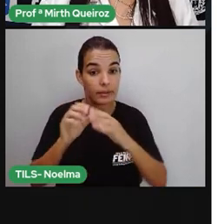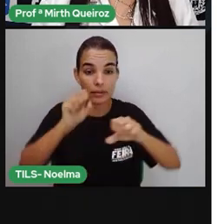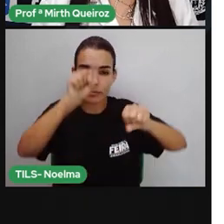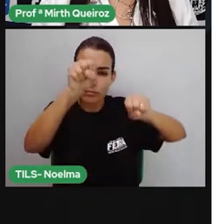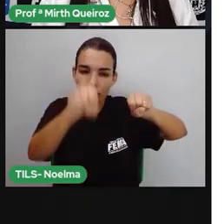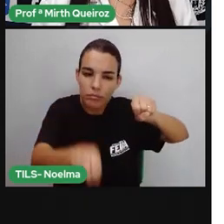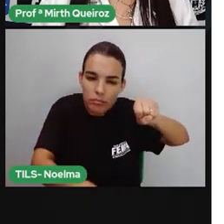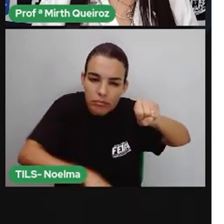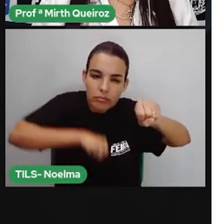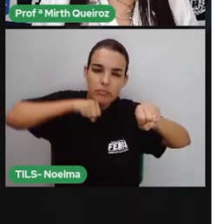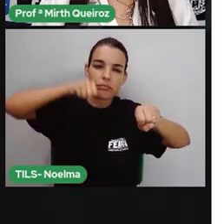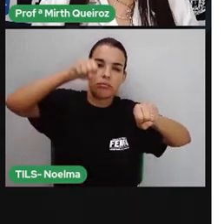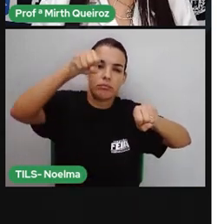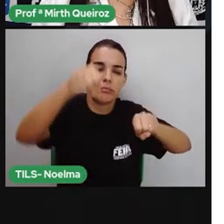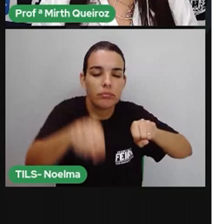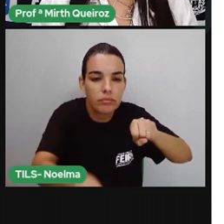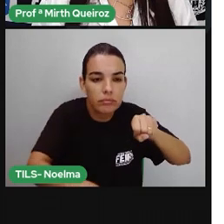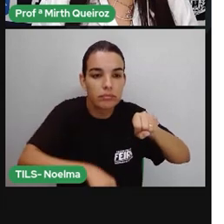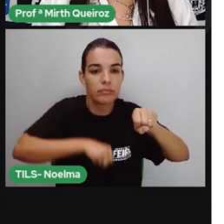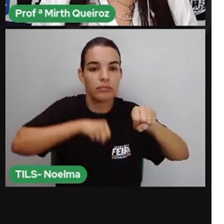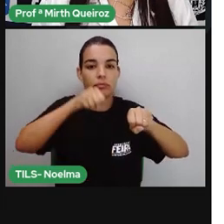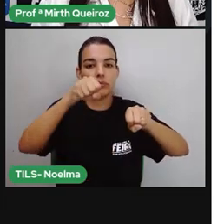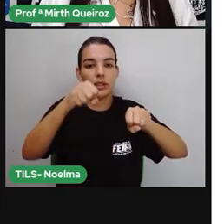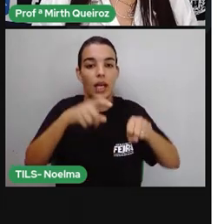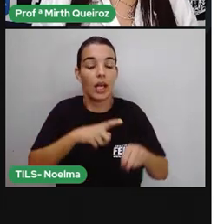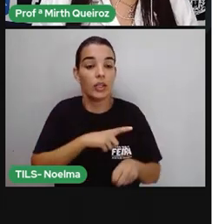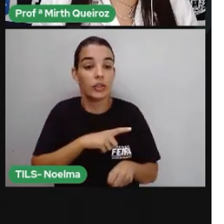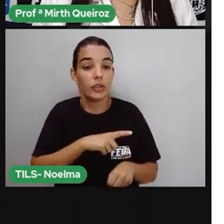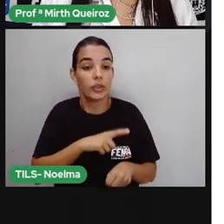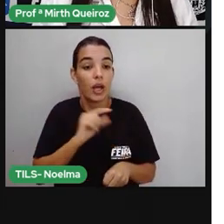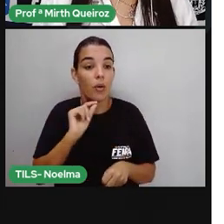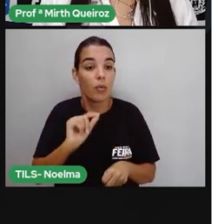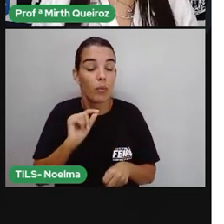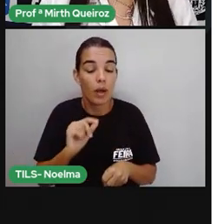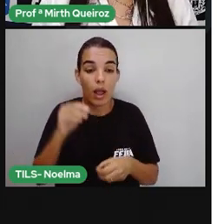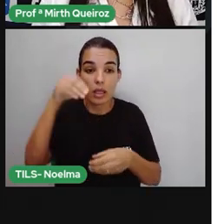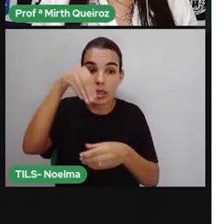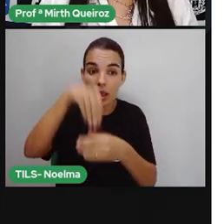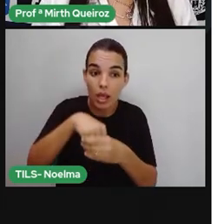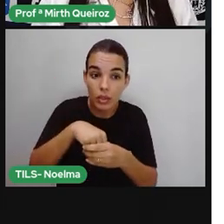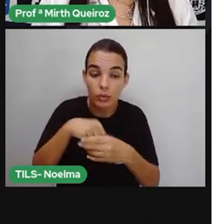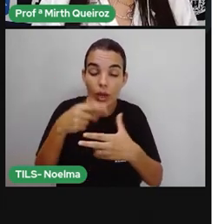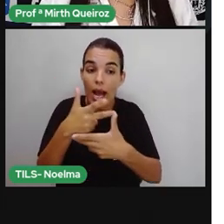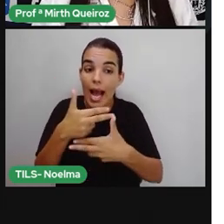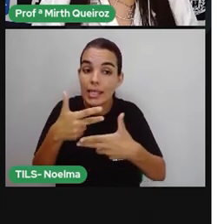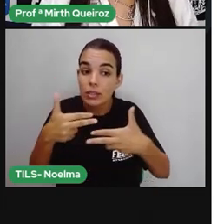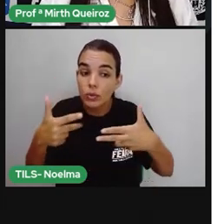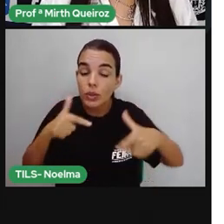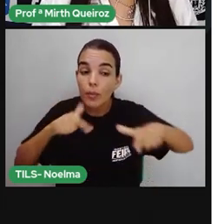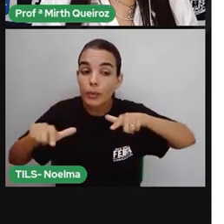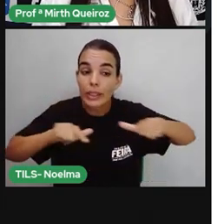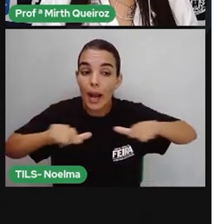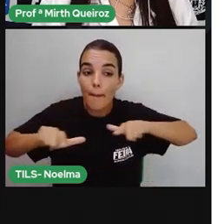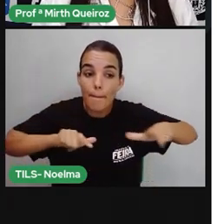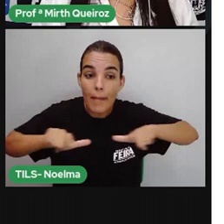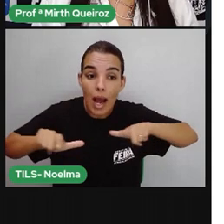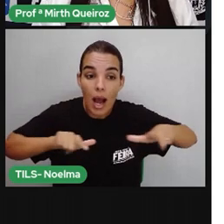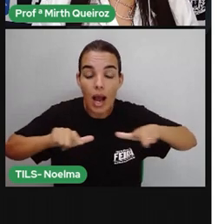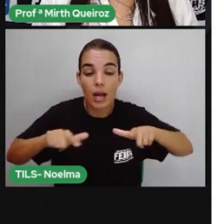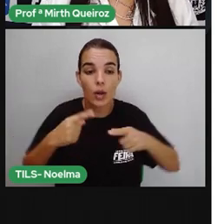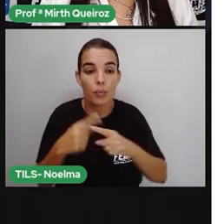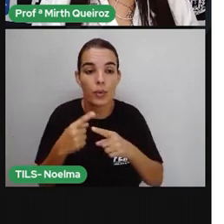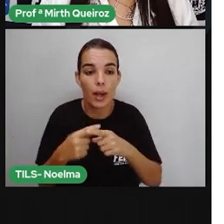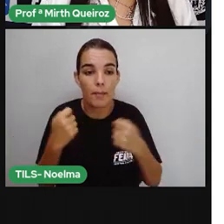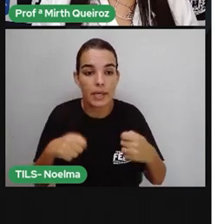as instalações destinadas ao preparo de açúcar. A moenda, onde se moia a cana, para a extração do